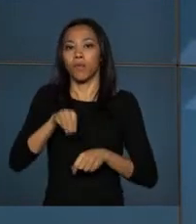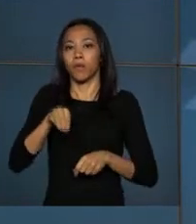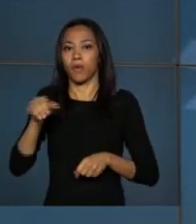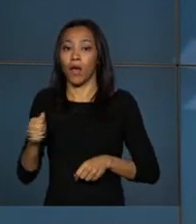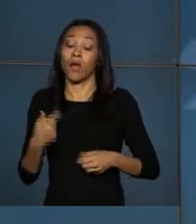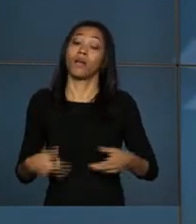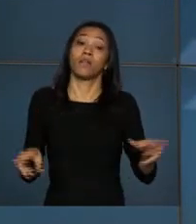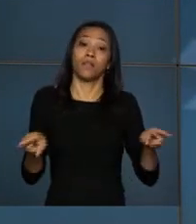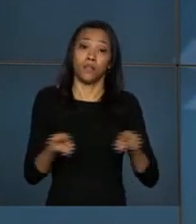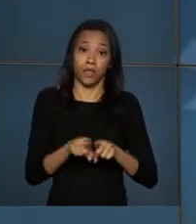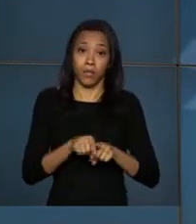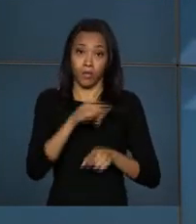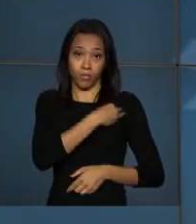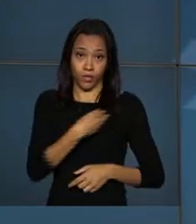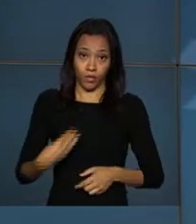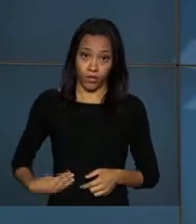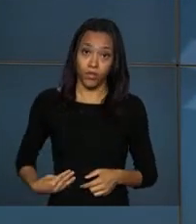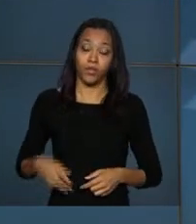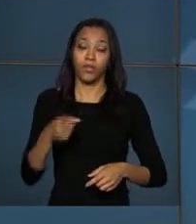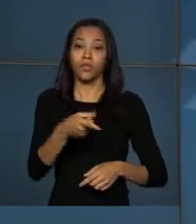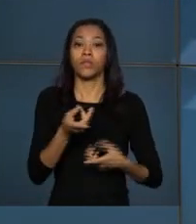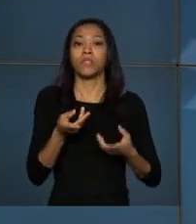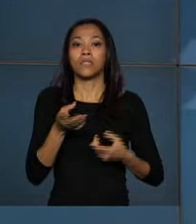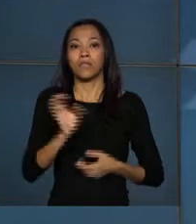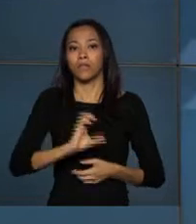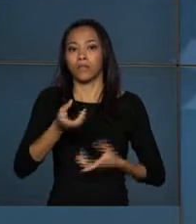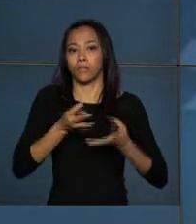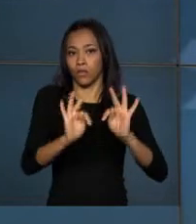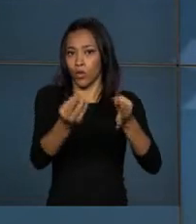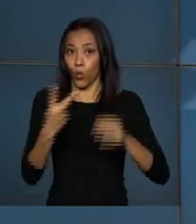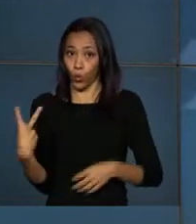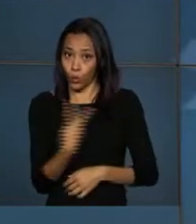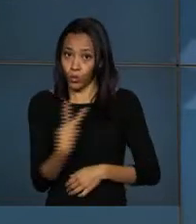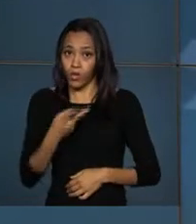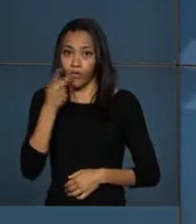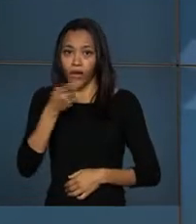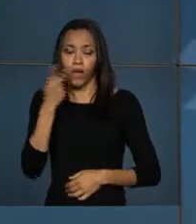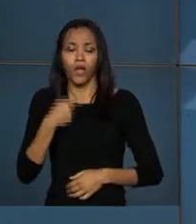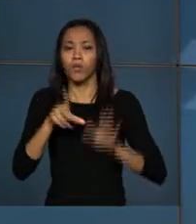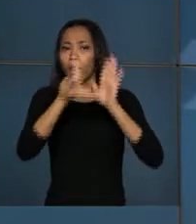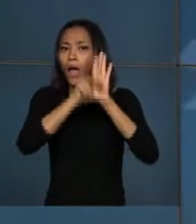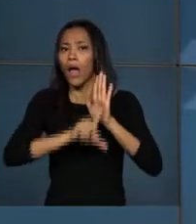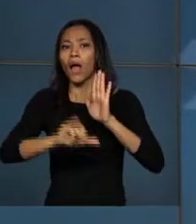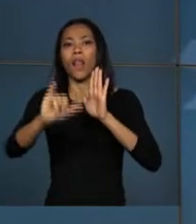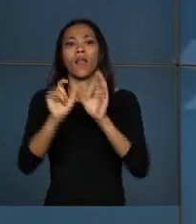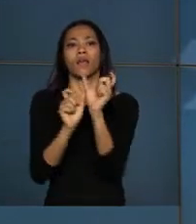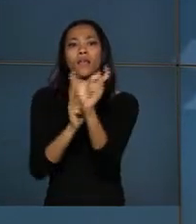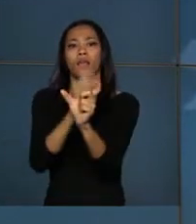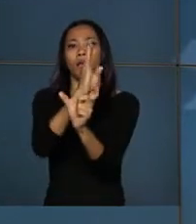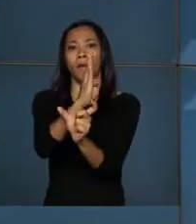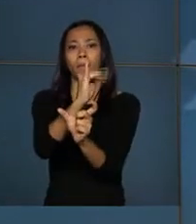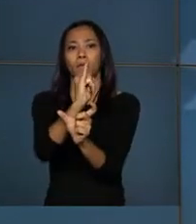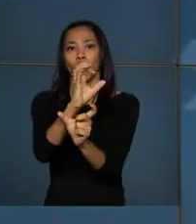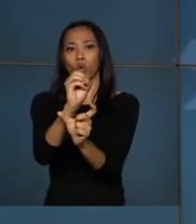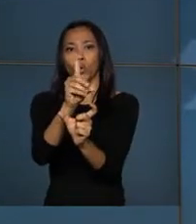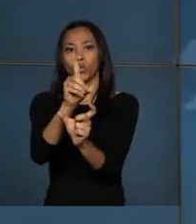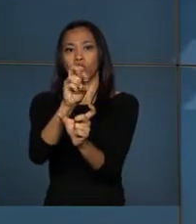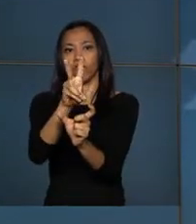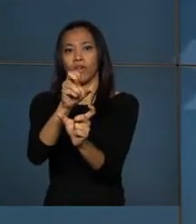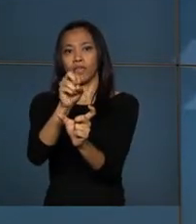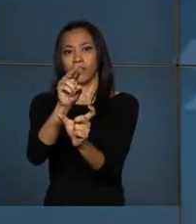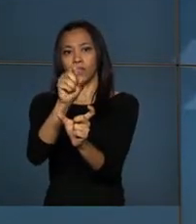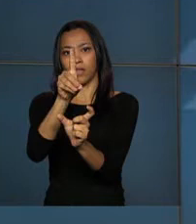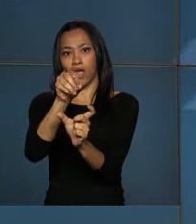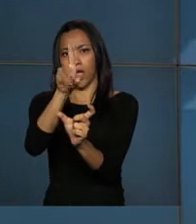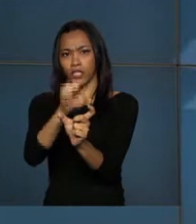Tecnologia e Inovação, Aldo Rebelo. Eles falaram sobre o marco legal da biodiversidade sancionado pela presidenta Dilma Rousseff em cerimônia